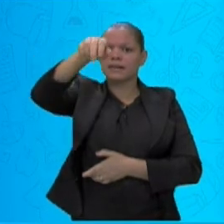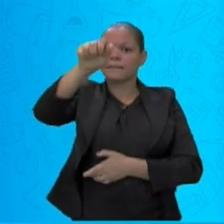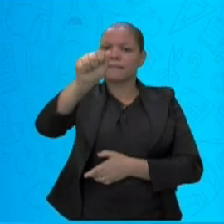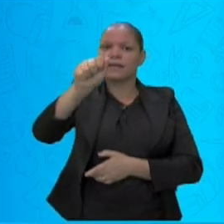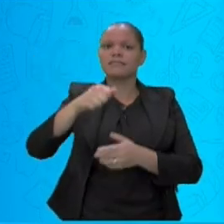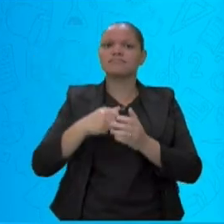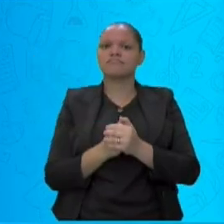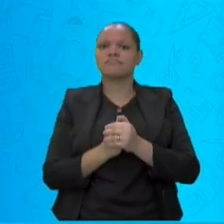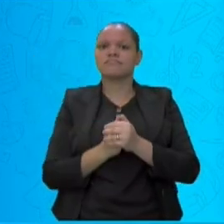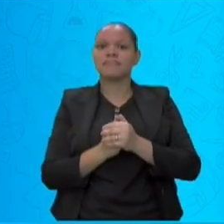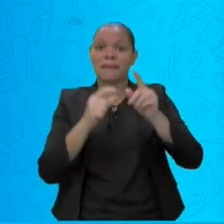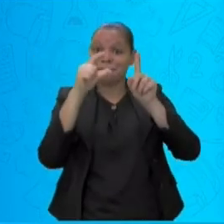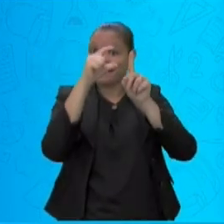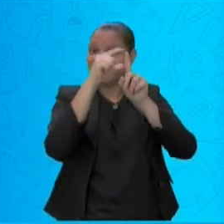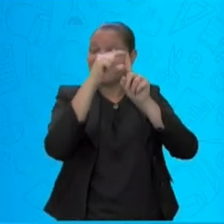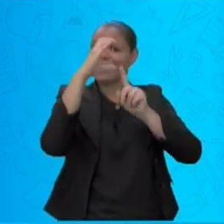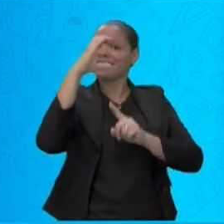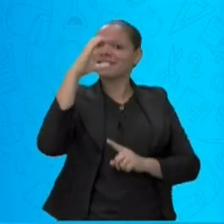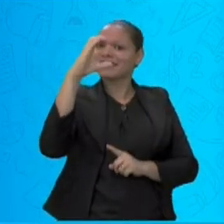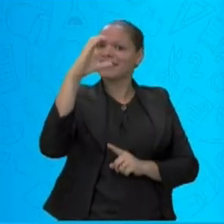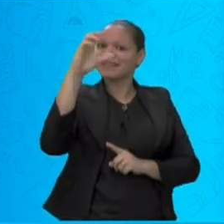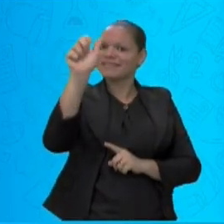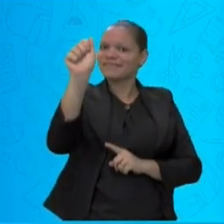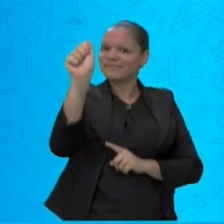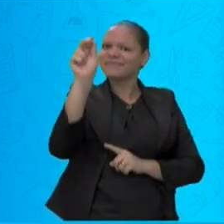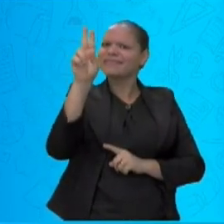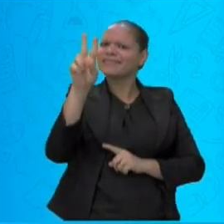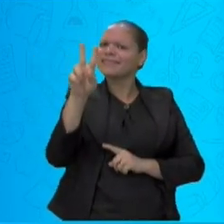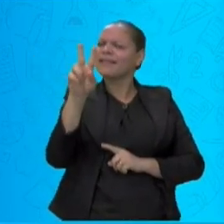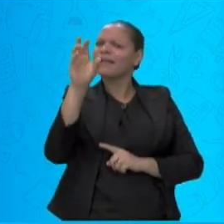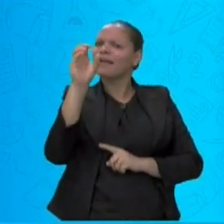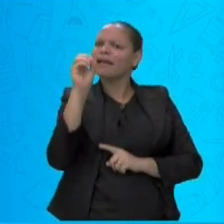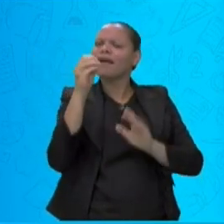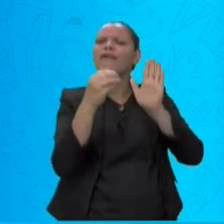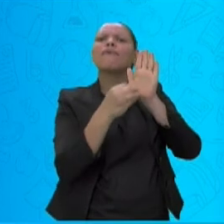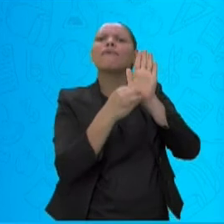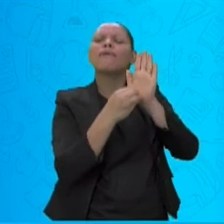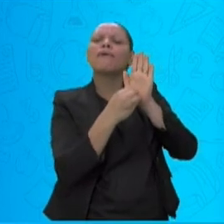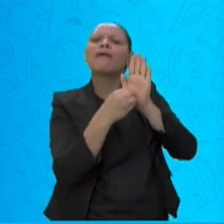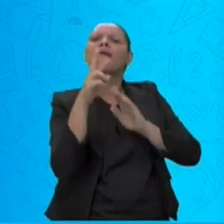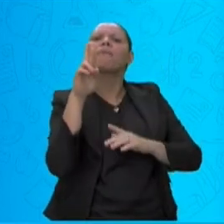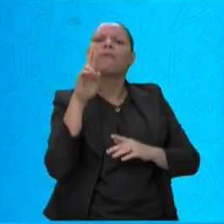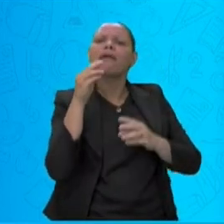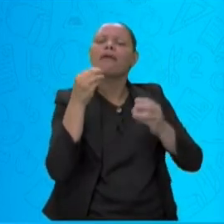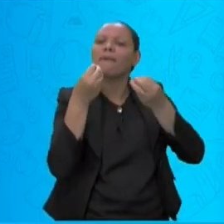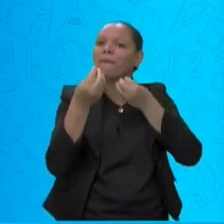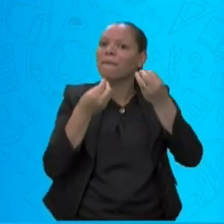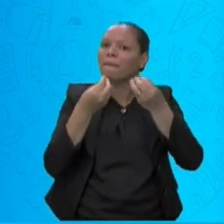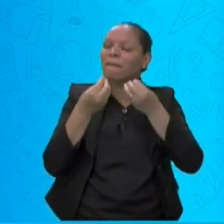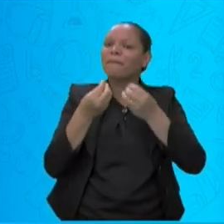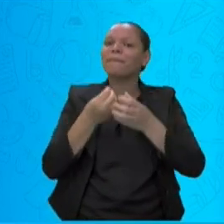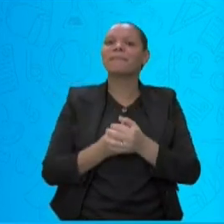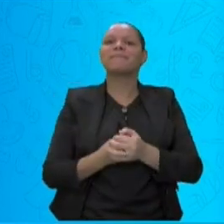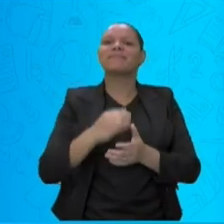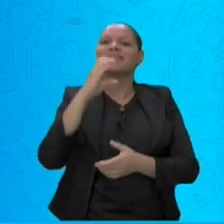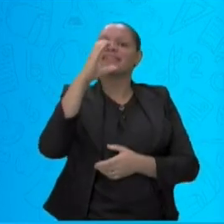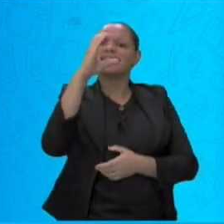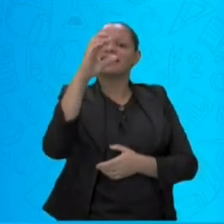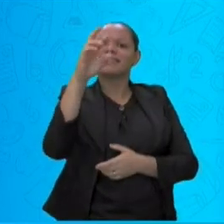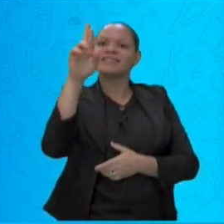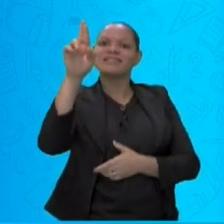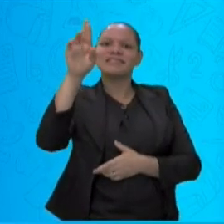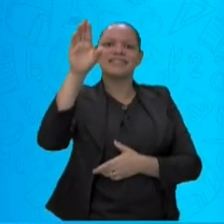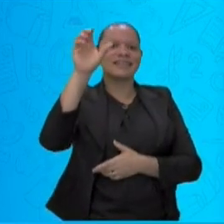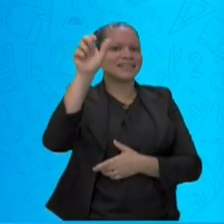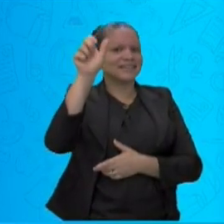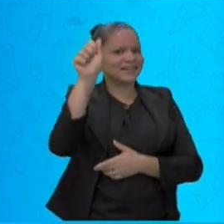Cavo. De cavar. Será que a gente colocar o R, será que vai funcionar? Vamos ver? Vai dar cravo.